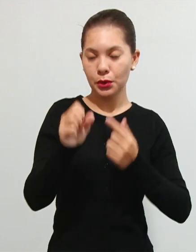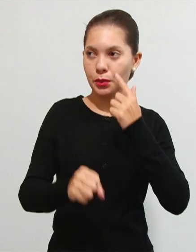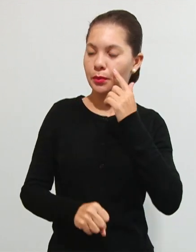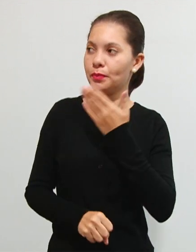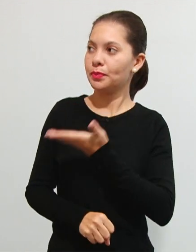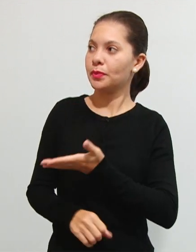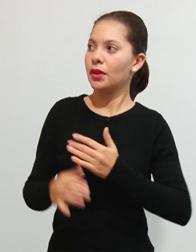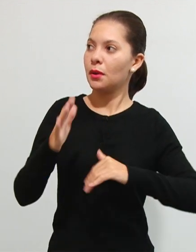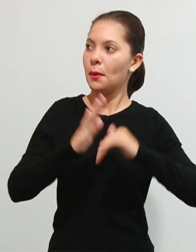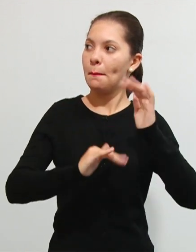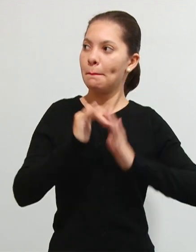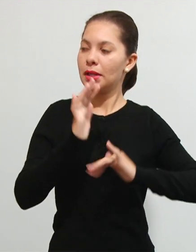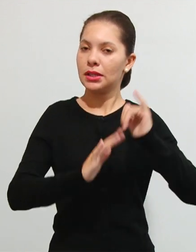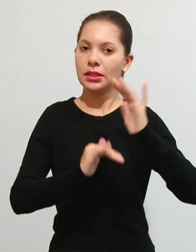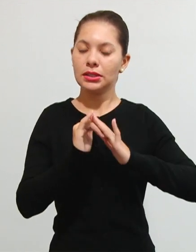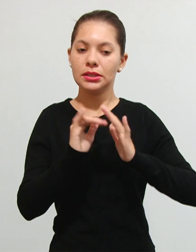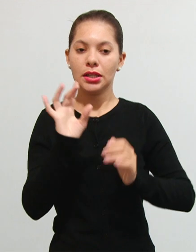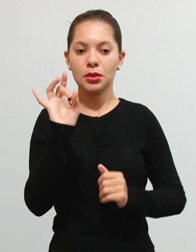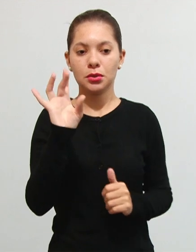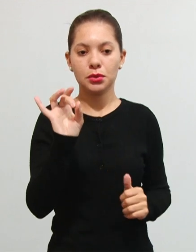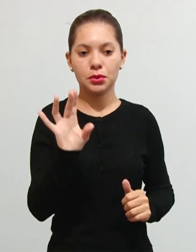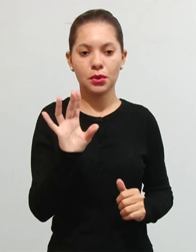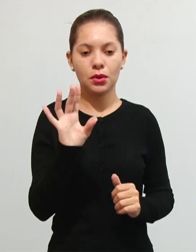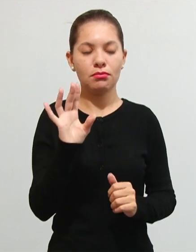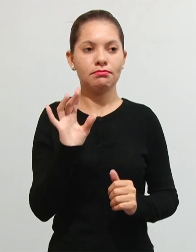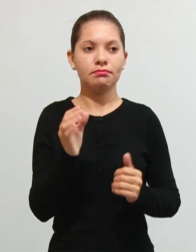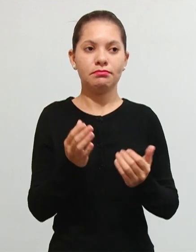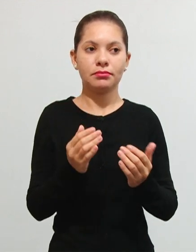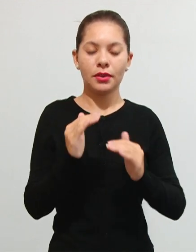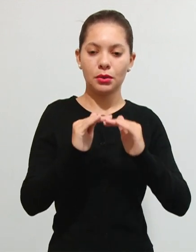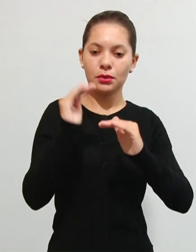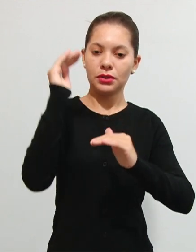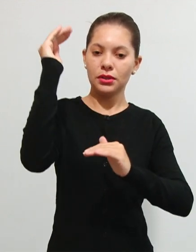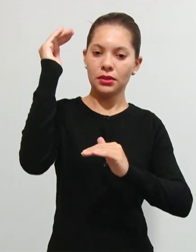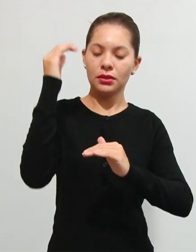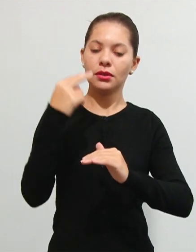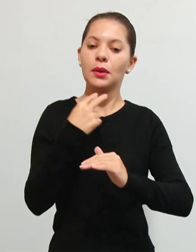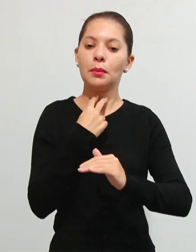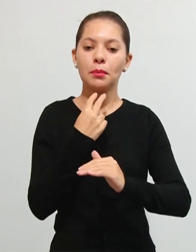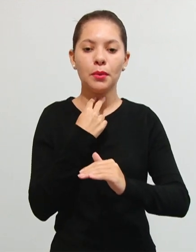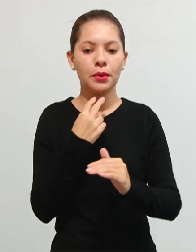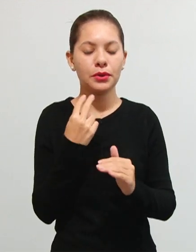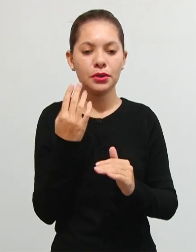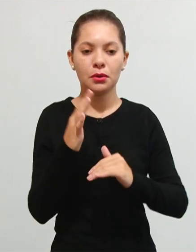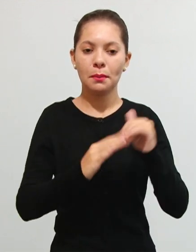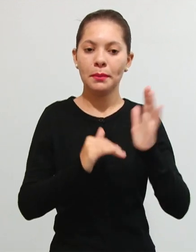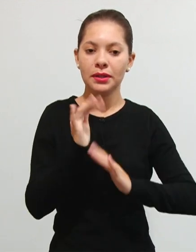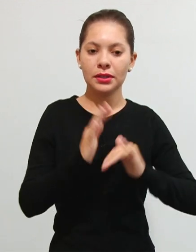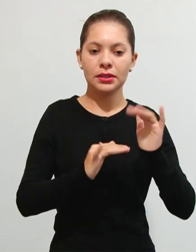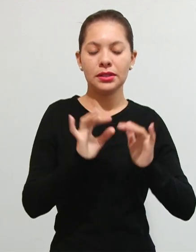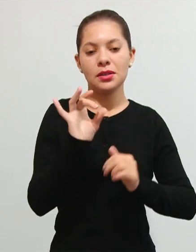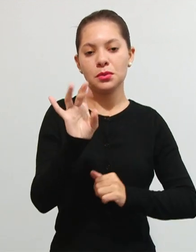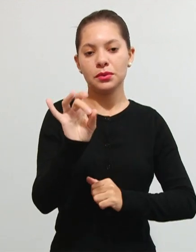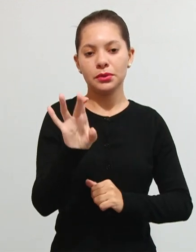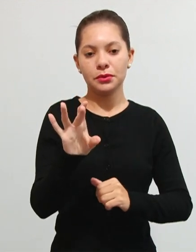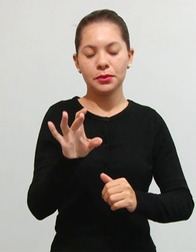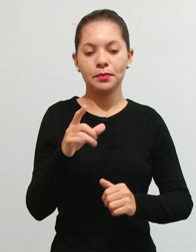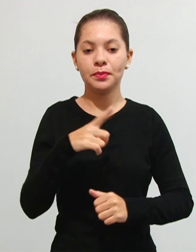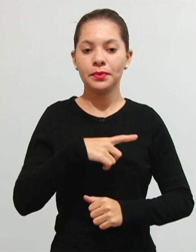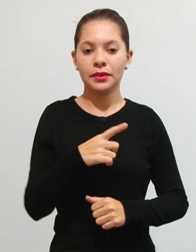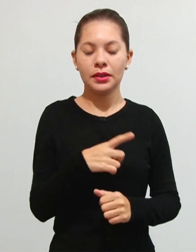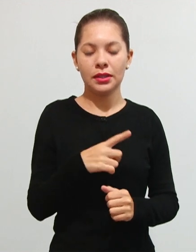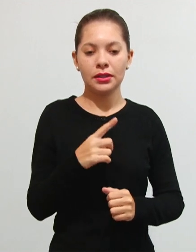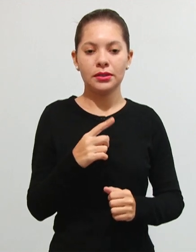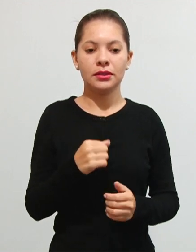competência exclusiva da união ela não pode delegar essa competência porque é exclusiva dela tem que ser